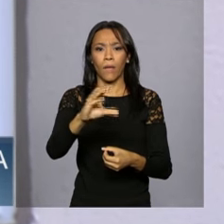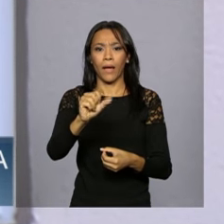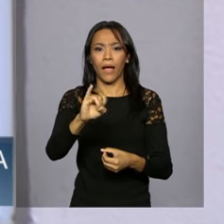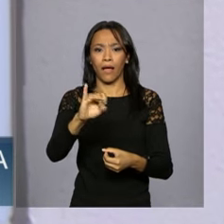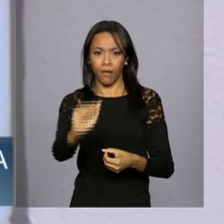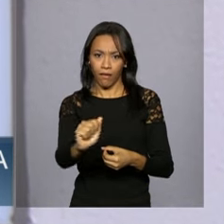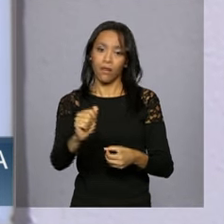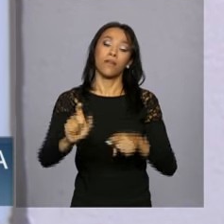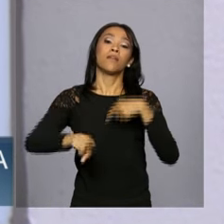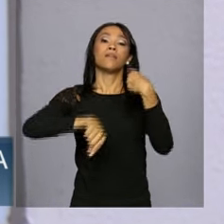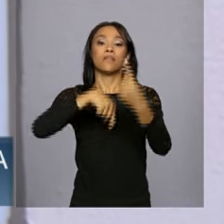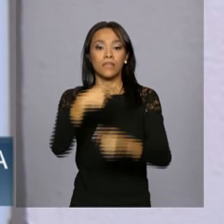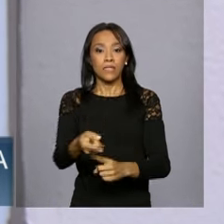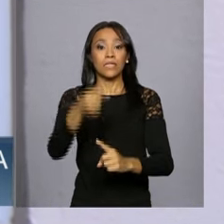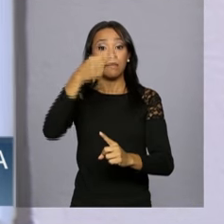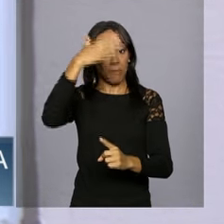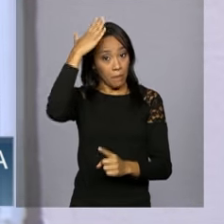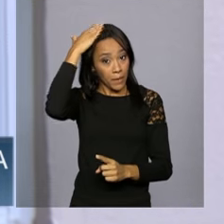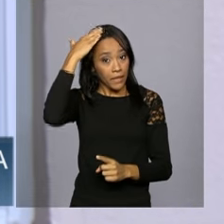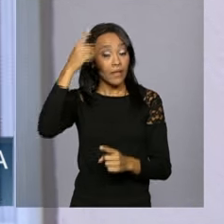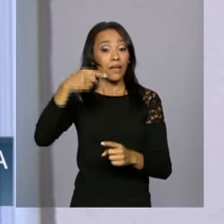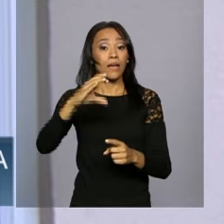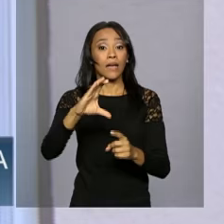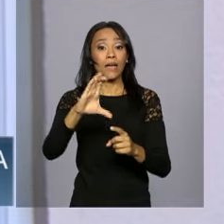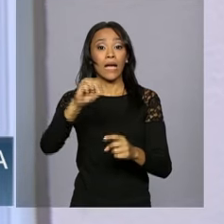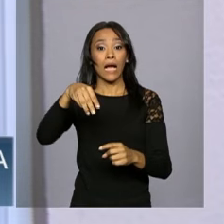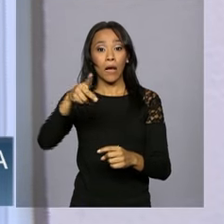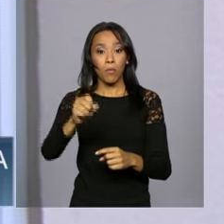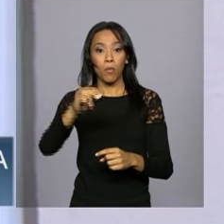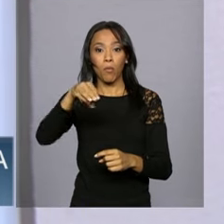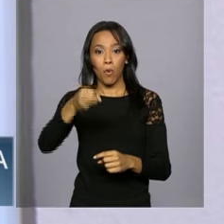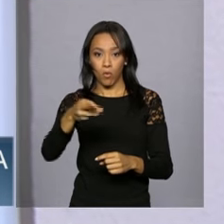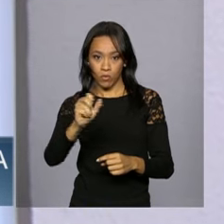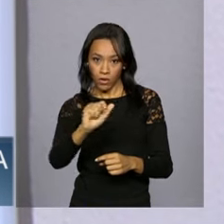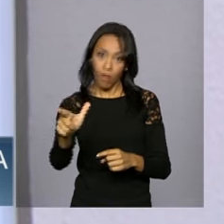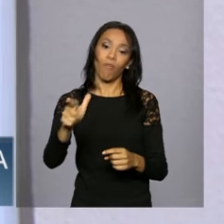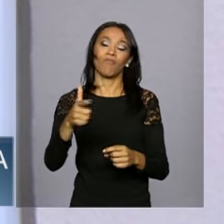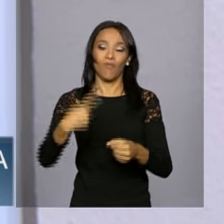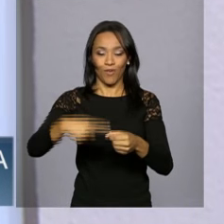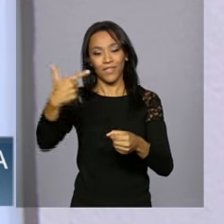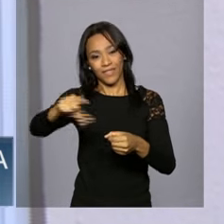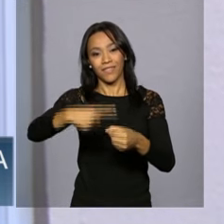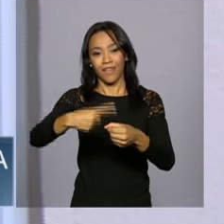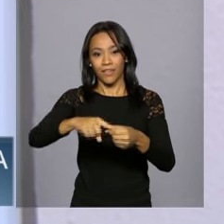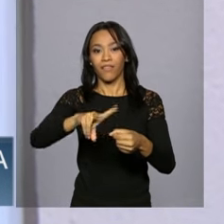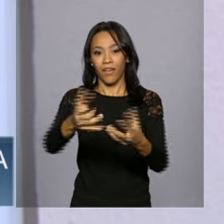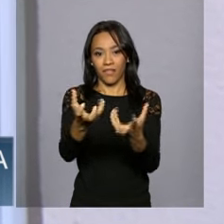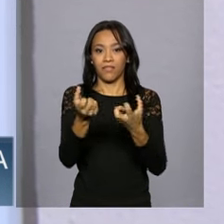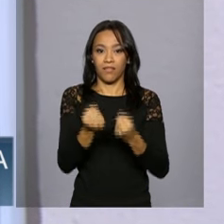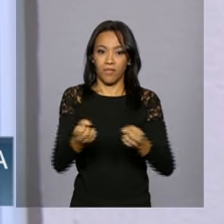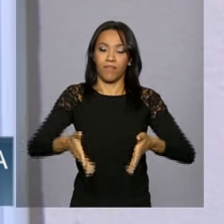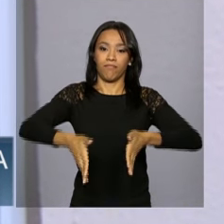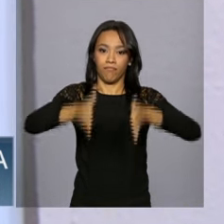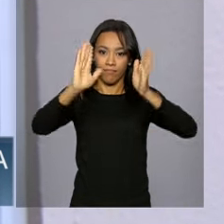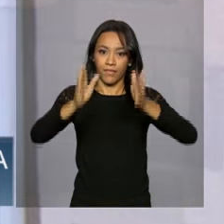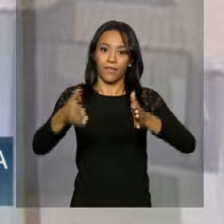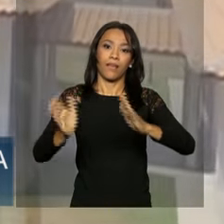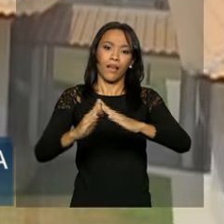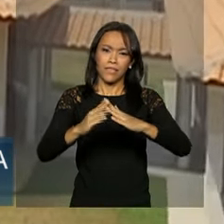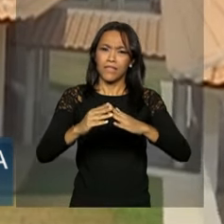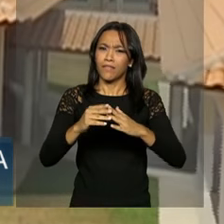hoje. E no Paraná, Campo Mourão vai receber residências na cerimônia que será realizada